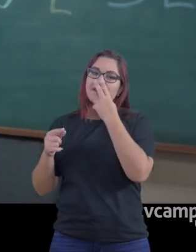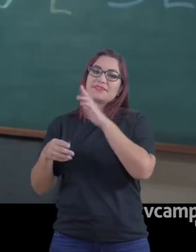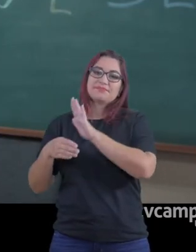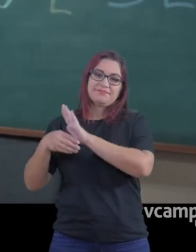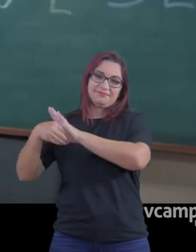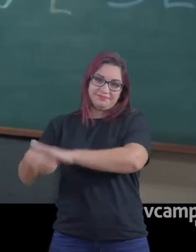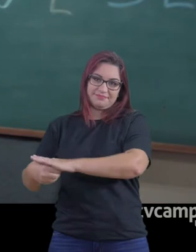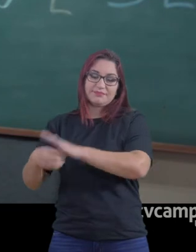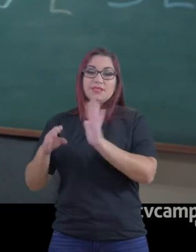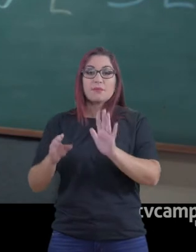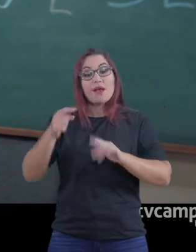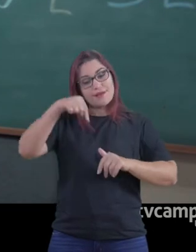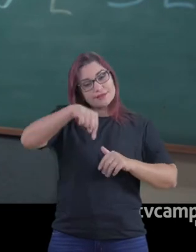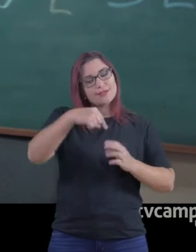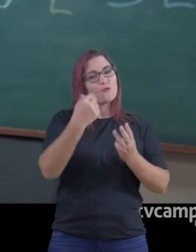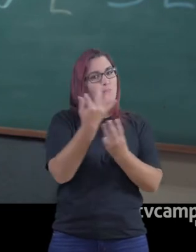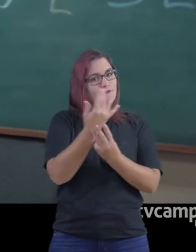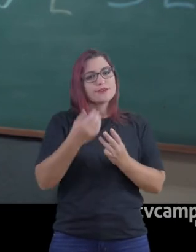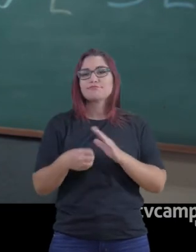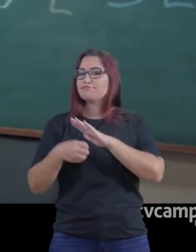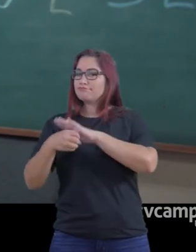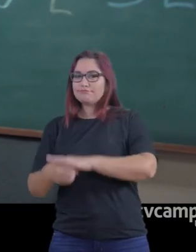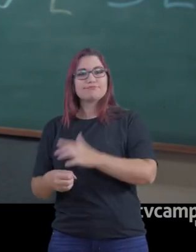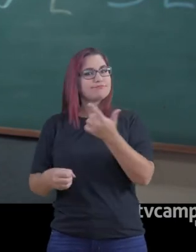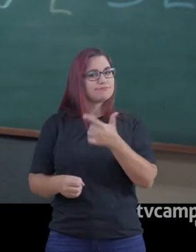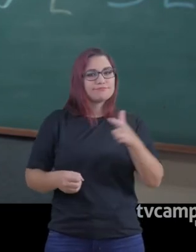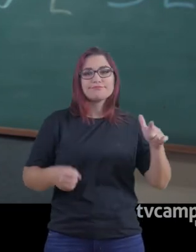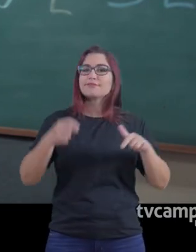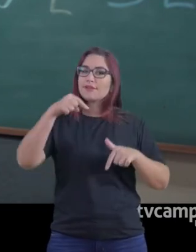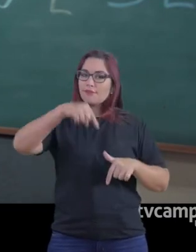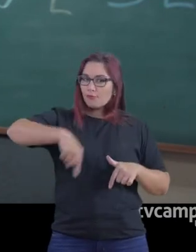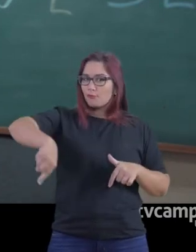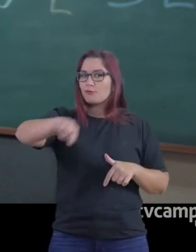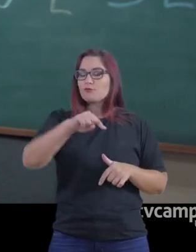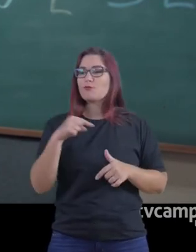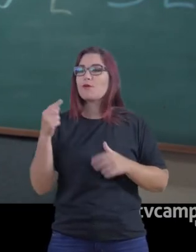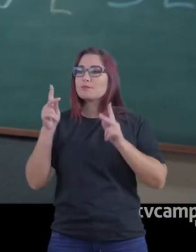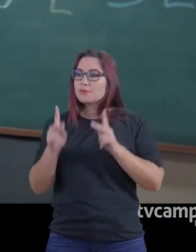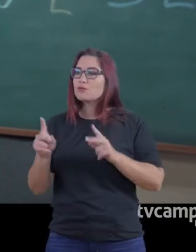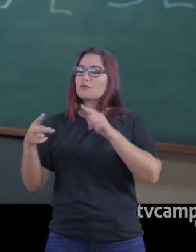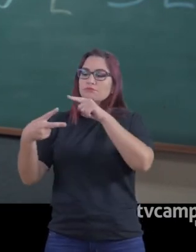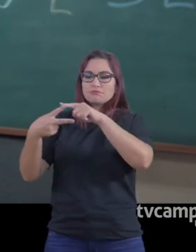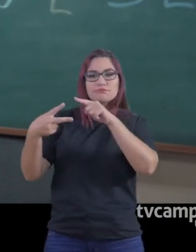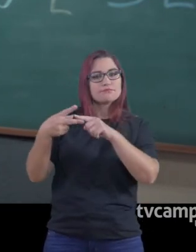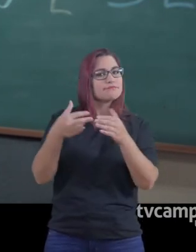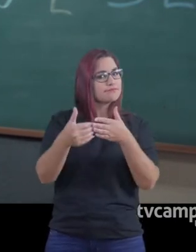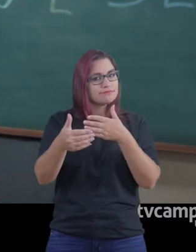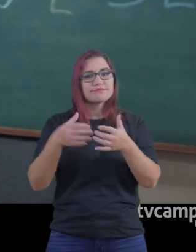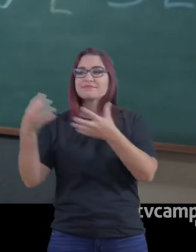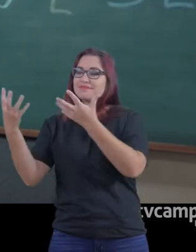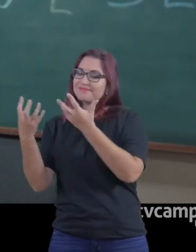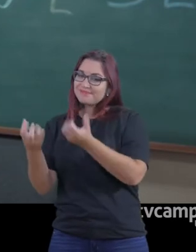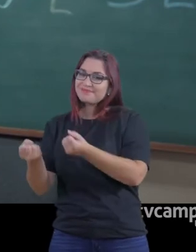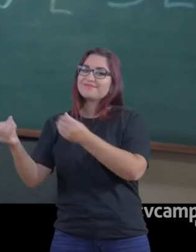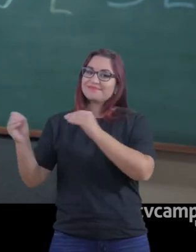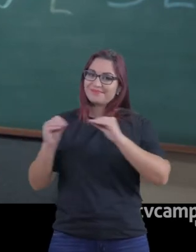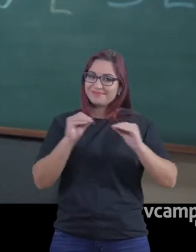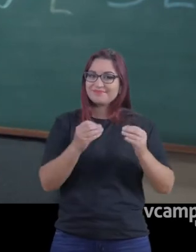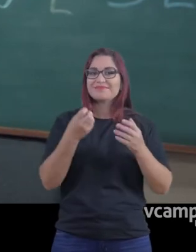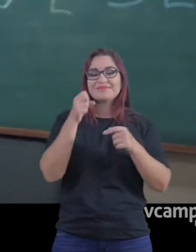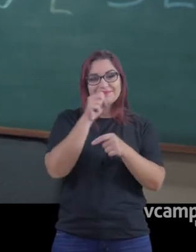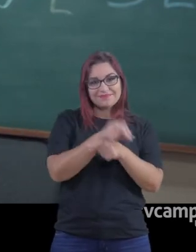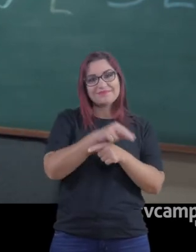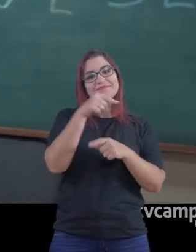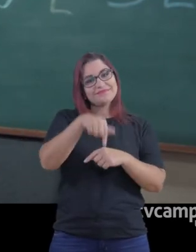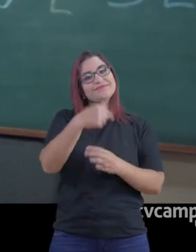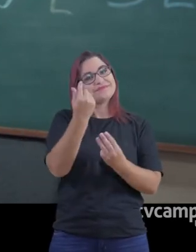imigrante voluntário. Mas aqui na UFSM, a nossa política justamente acolhe tanto imigrantes como refugiados, o